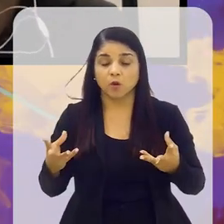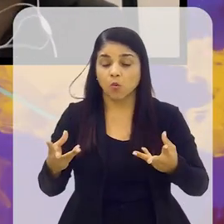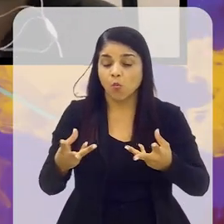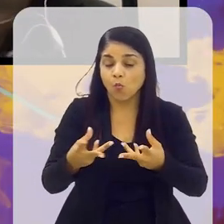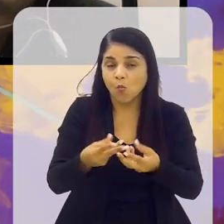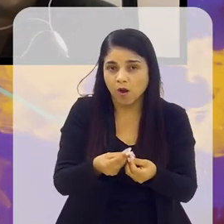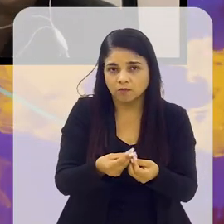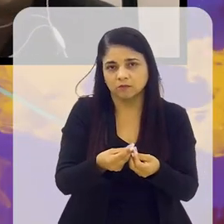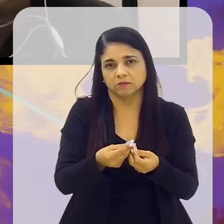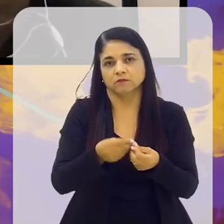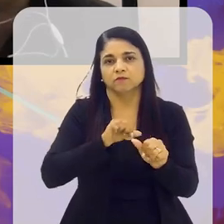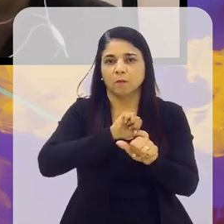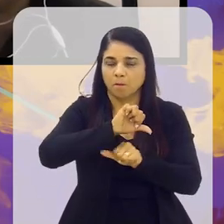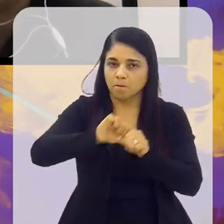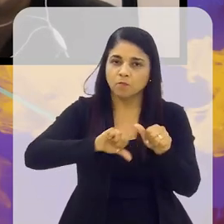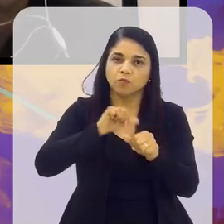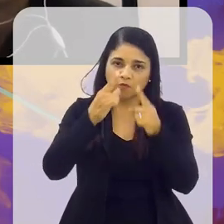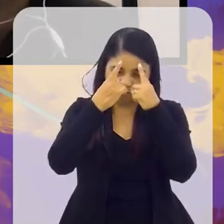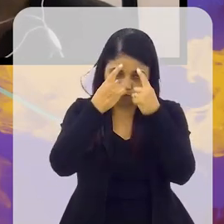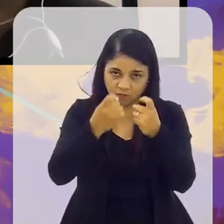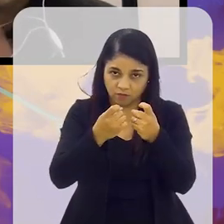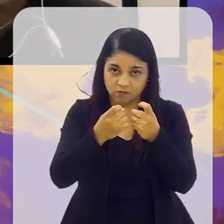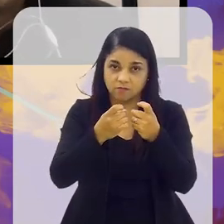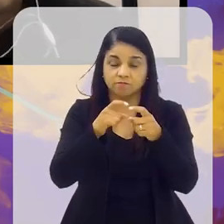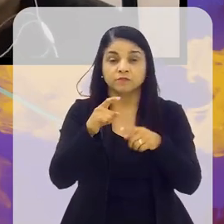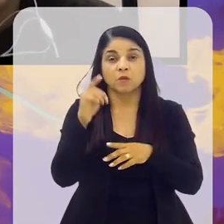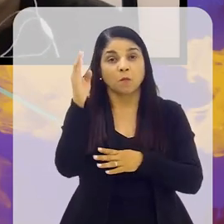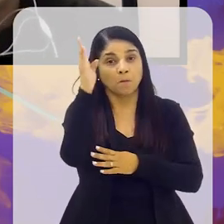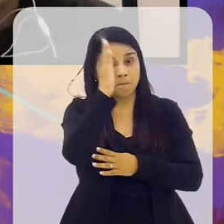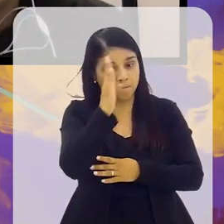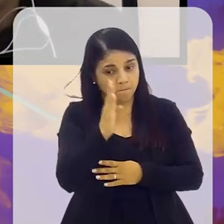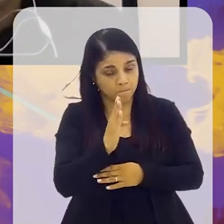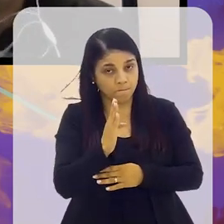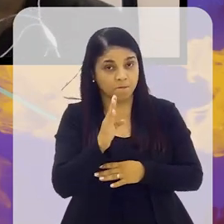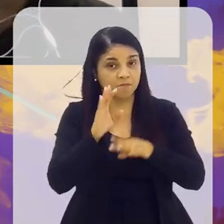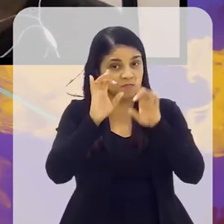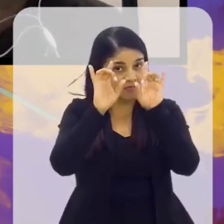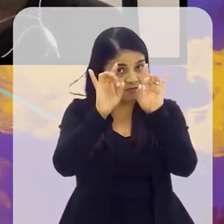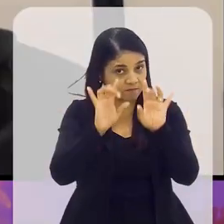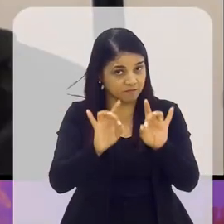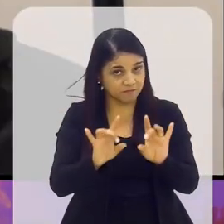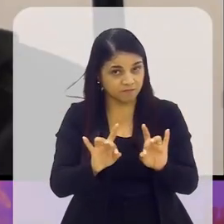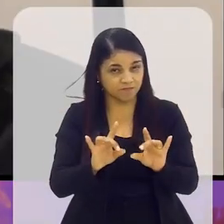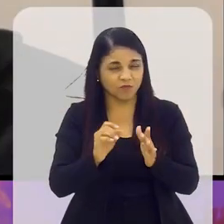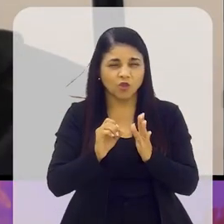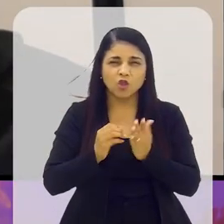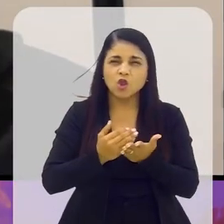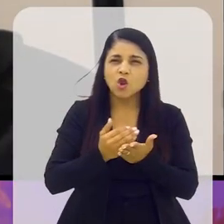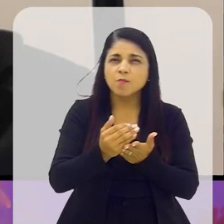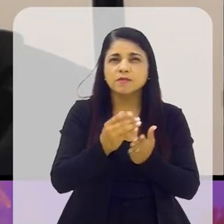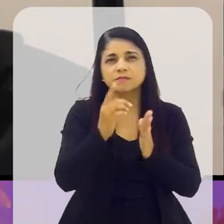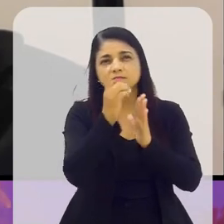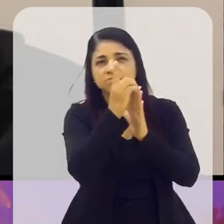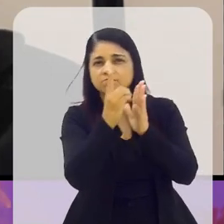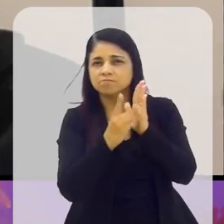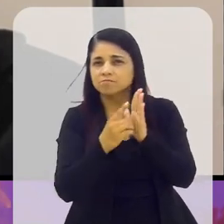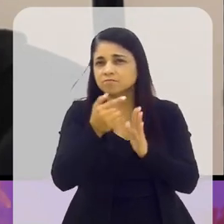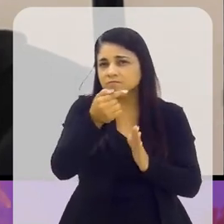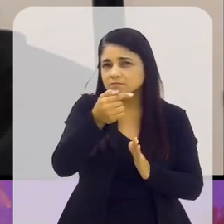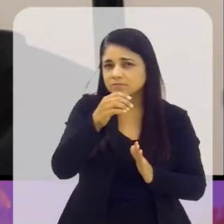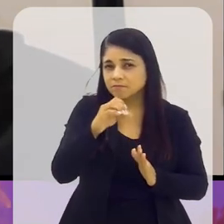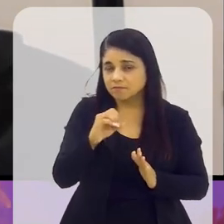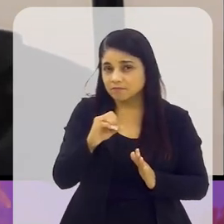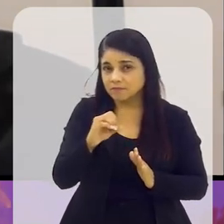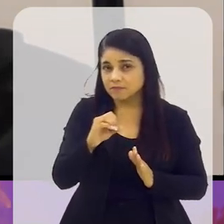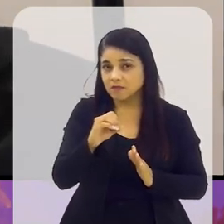qualitativas da violência. No caso brasileiro, especificamente, isso começa ali na década de 70, mas se